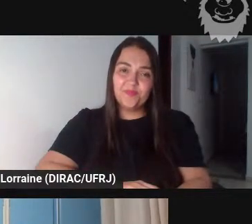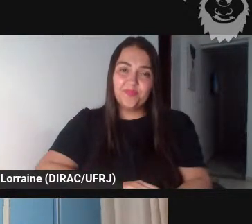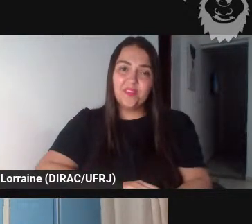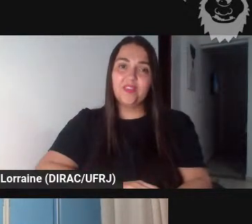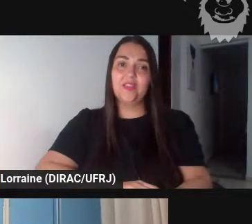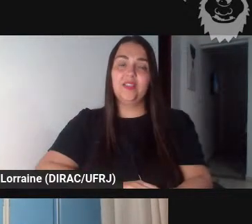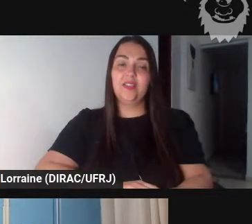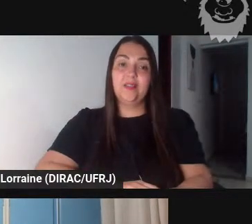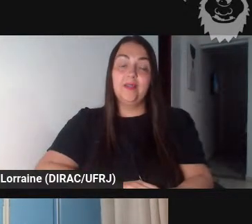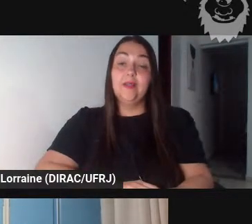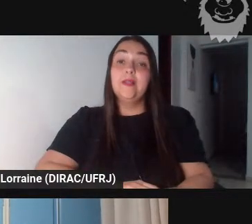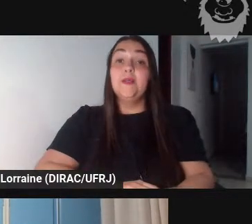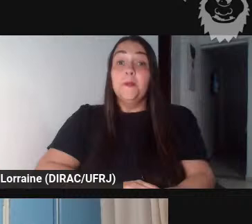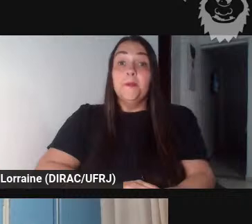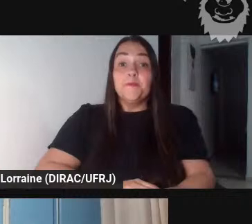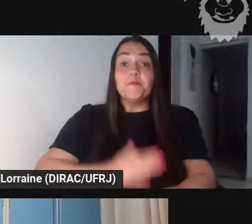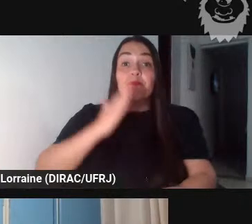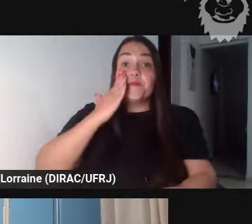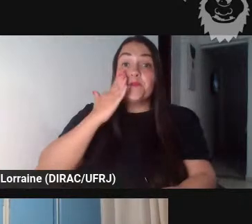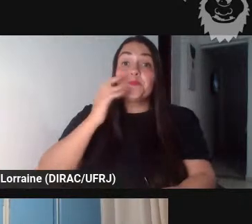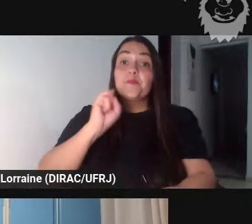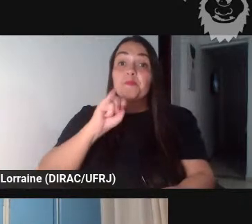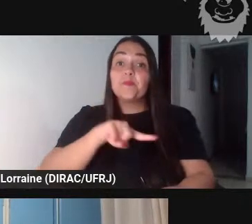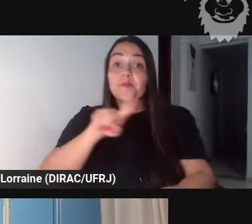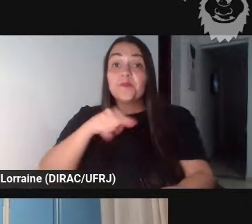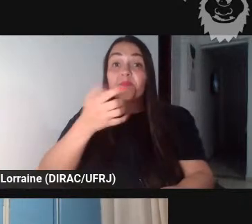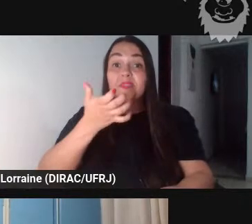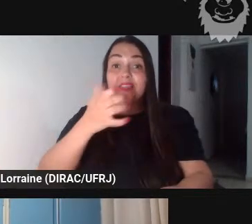gostaríamos de saber se alguém teria alguma pergunta para fazer para alguma das contas do lado